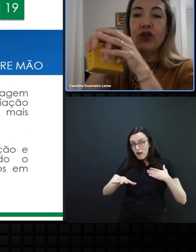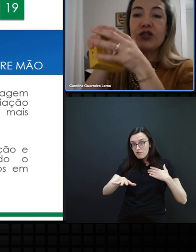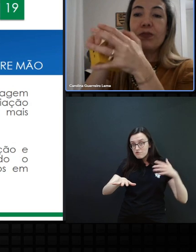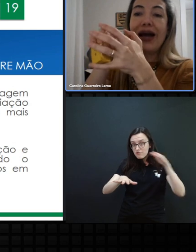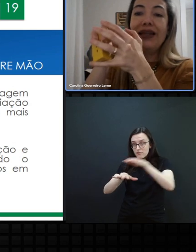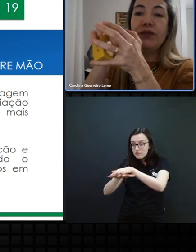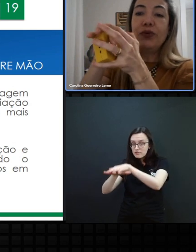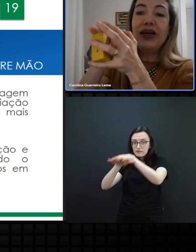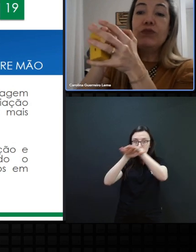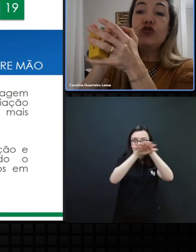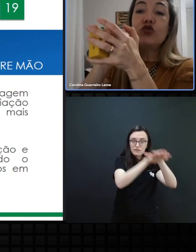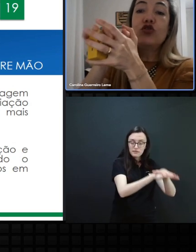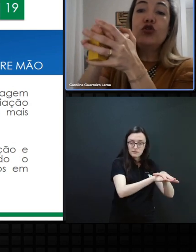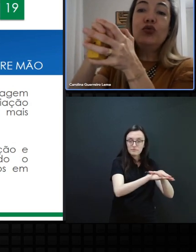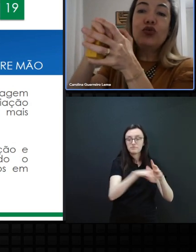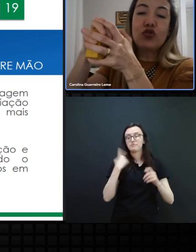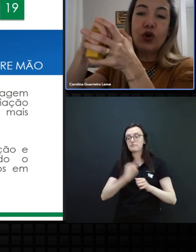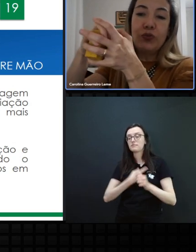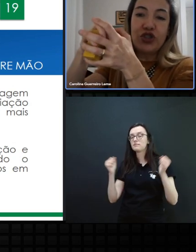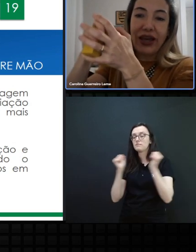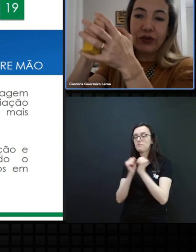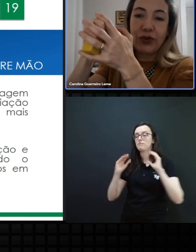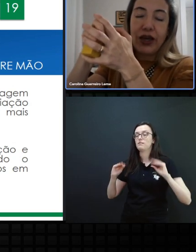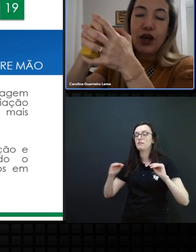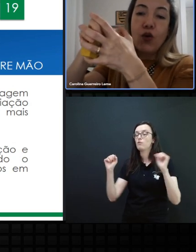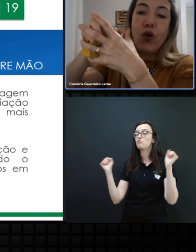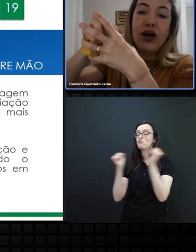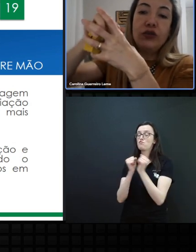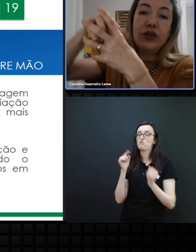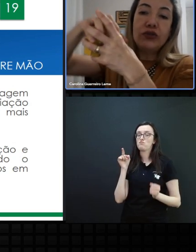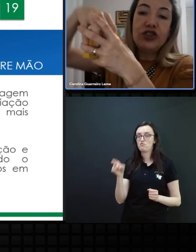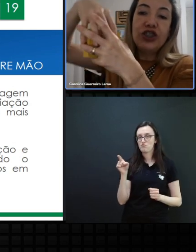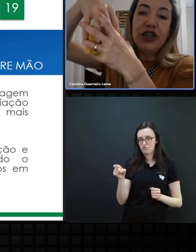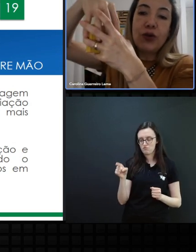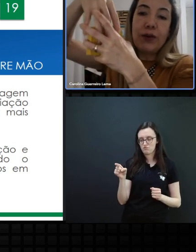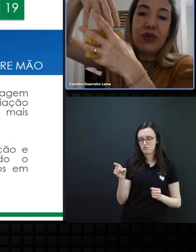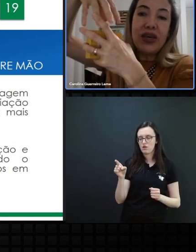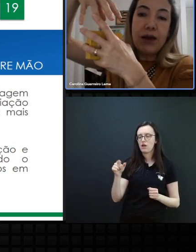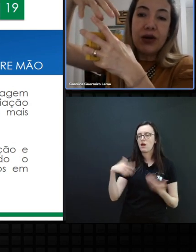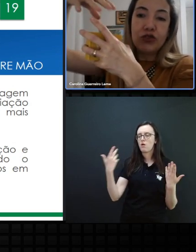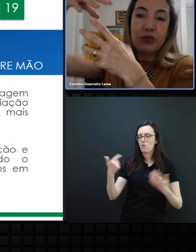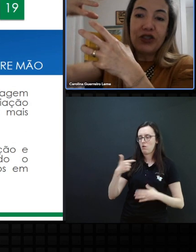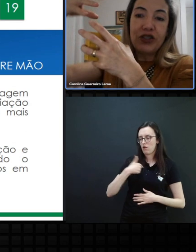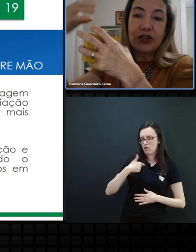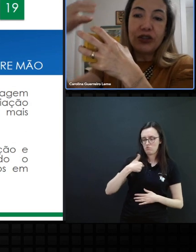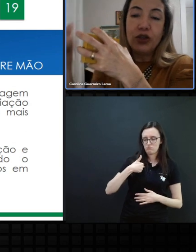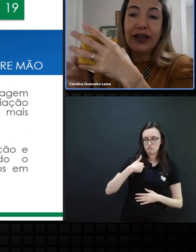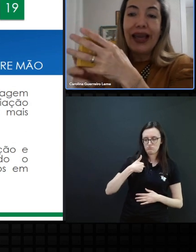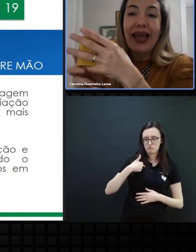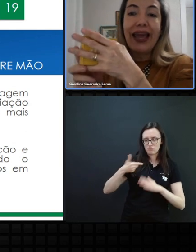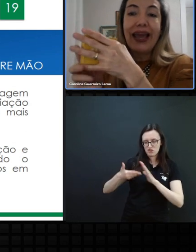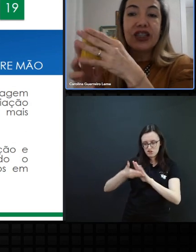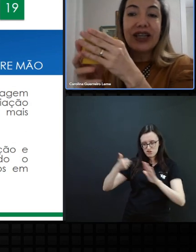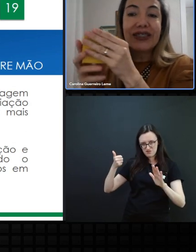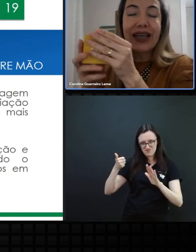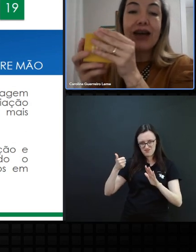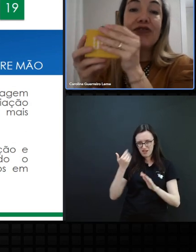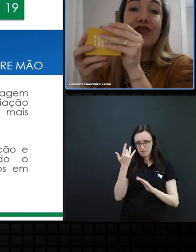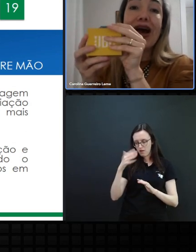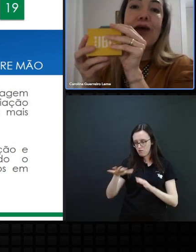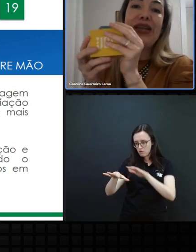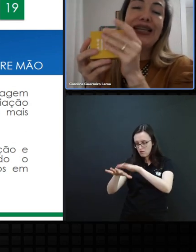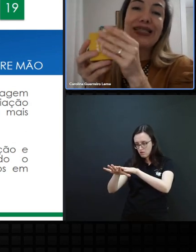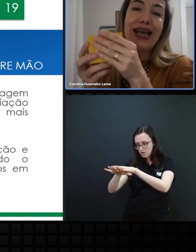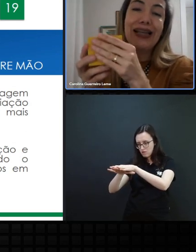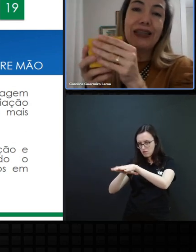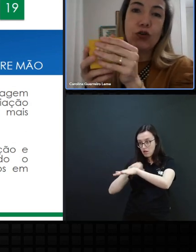Então, nós manipulamos juntos o objeto. Quando eu tiro a minha mão de mediador, ela já está